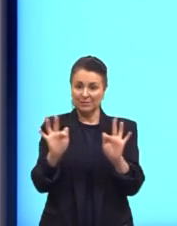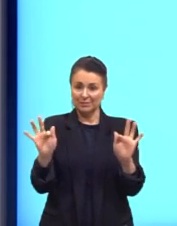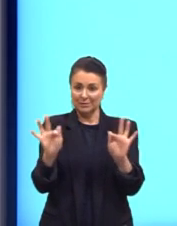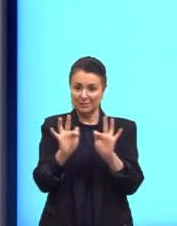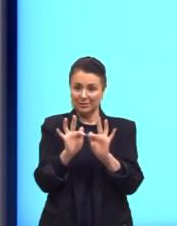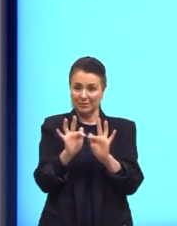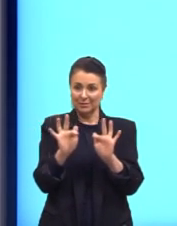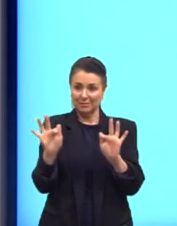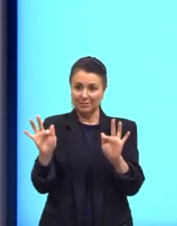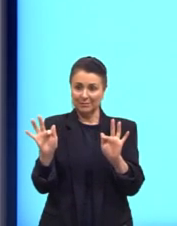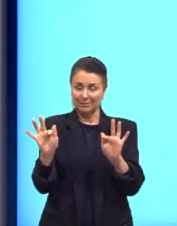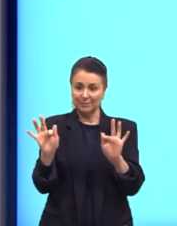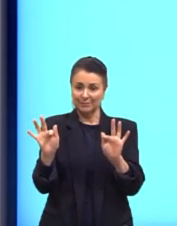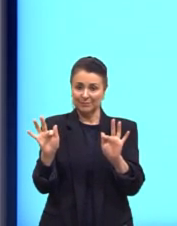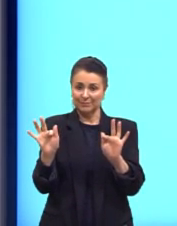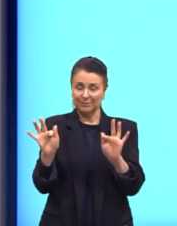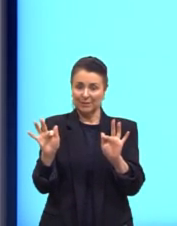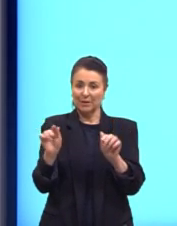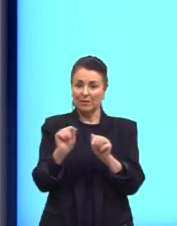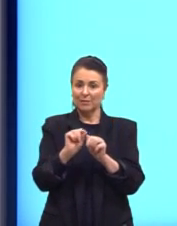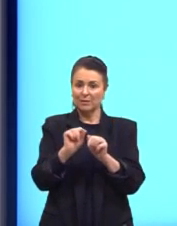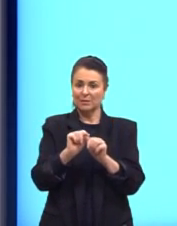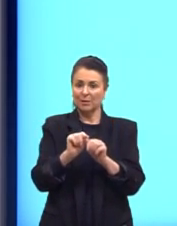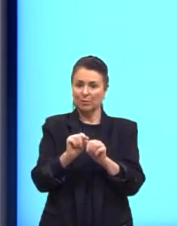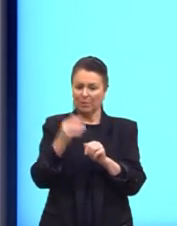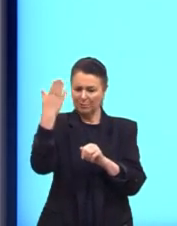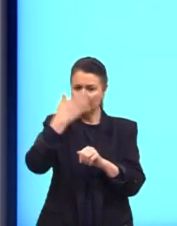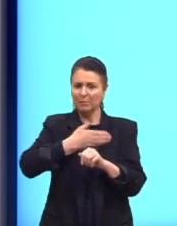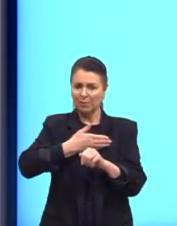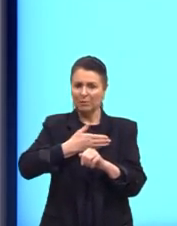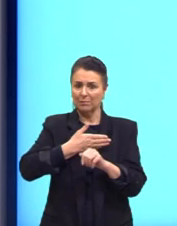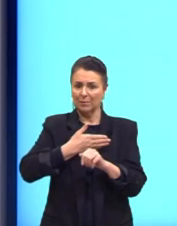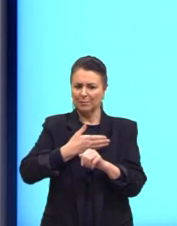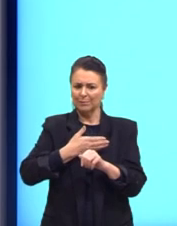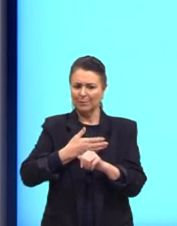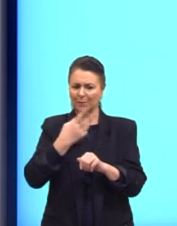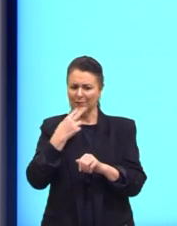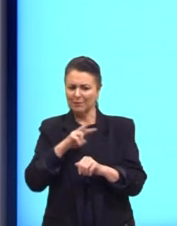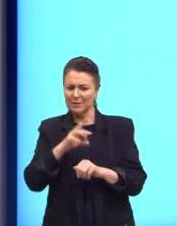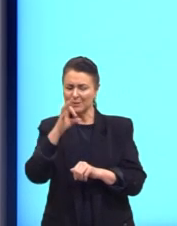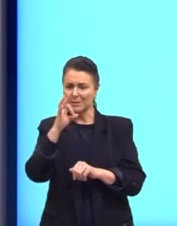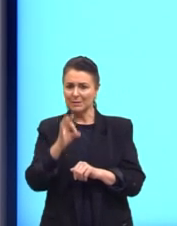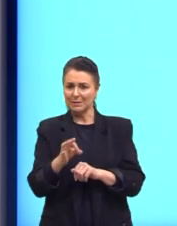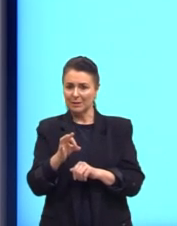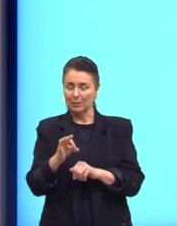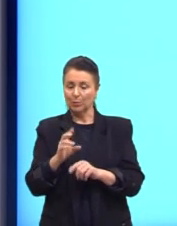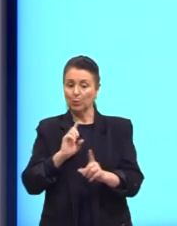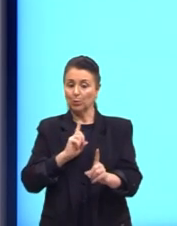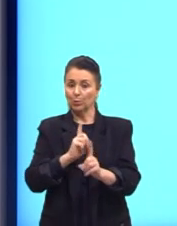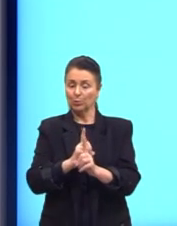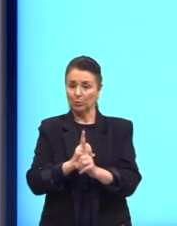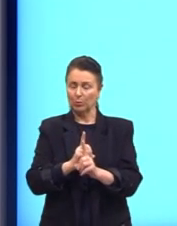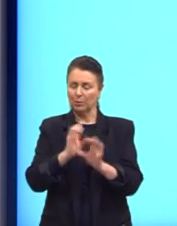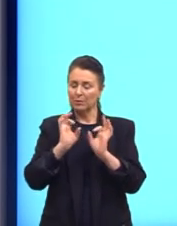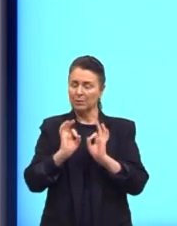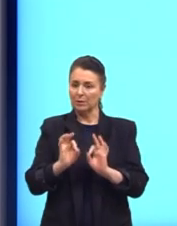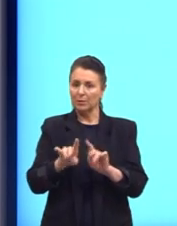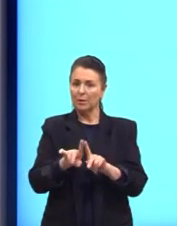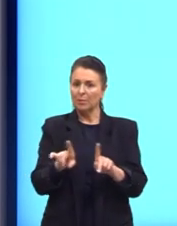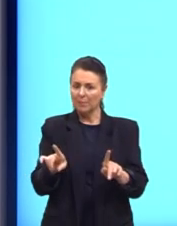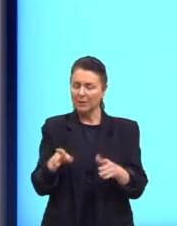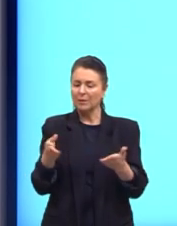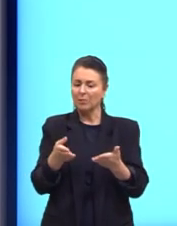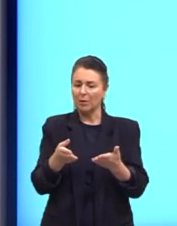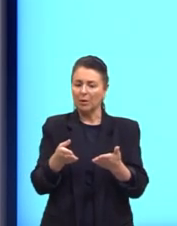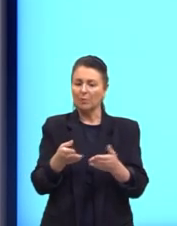ou seja, fazer ali uma prova real, Ver se deu certo. Chegamos na alternativa correta, mas não custa a